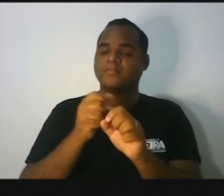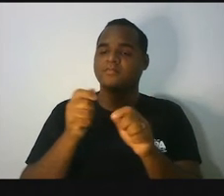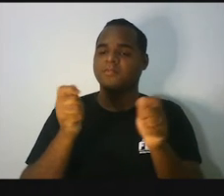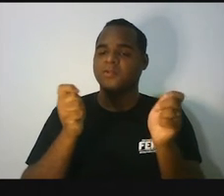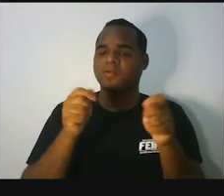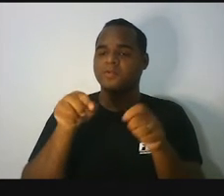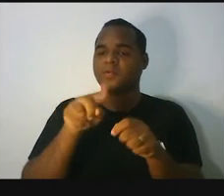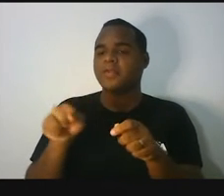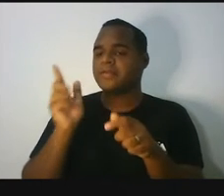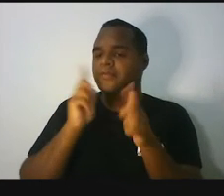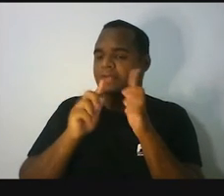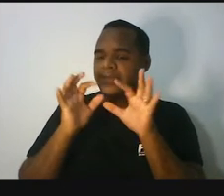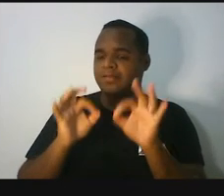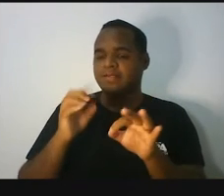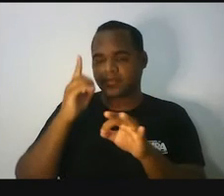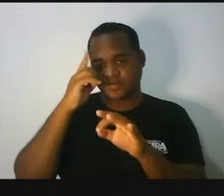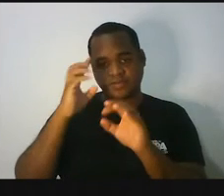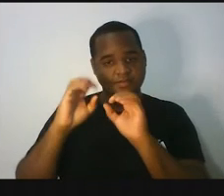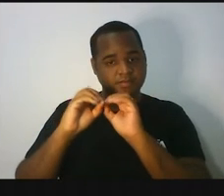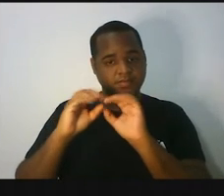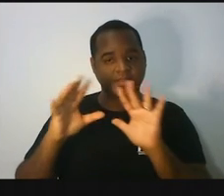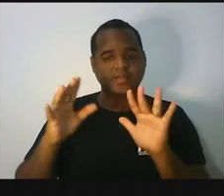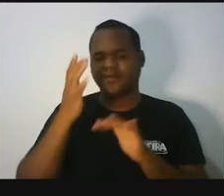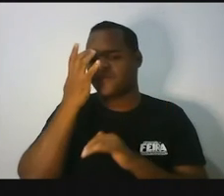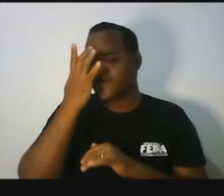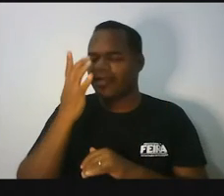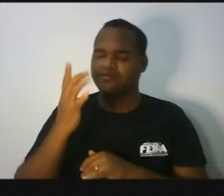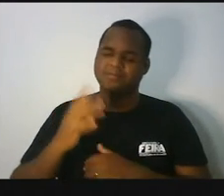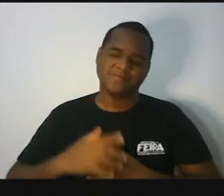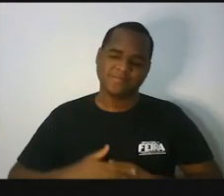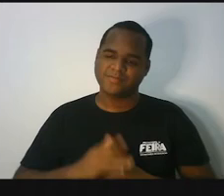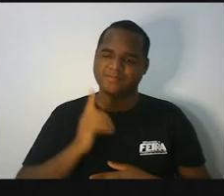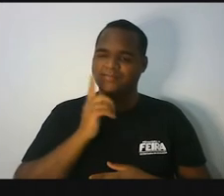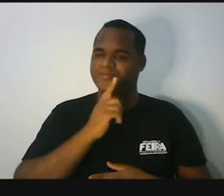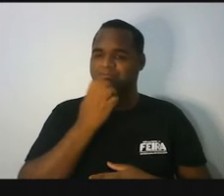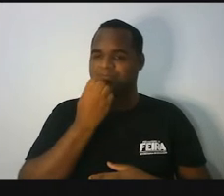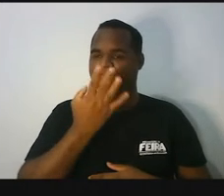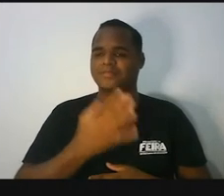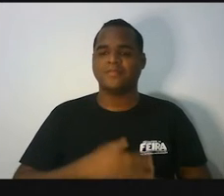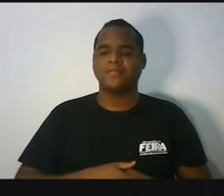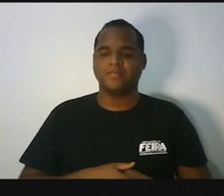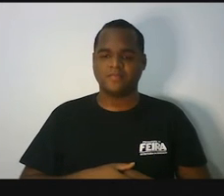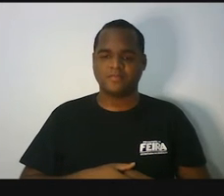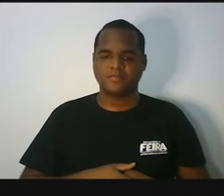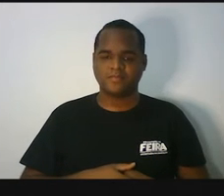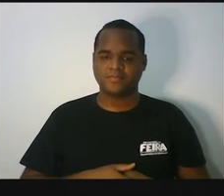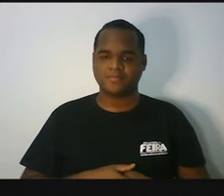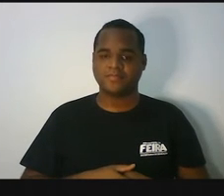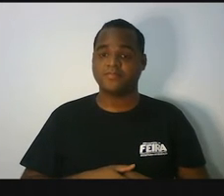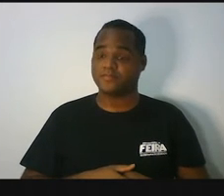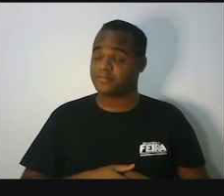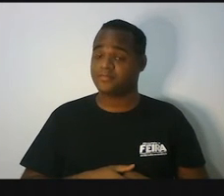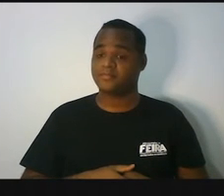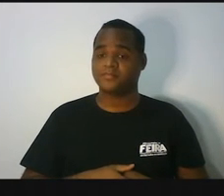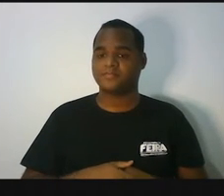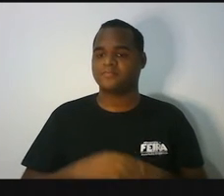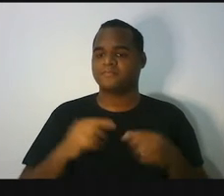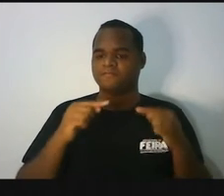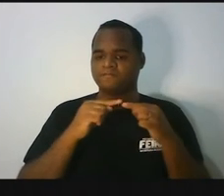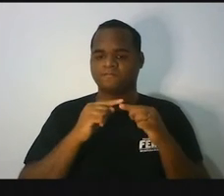descobrir isso facilmente, tá? E vai dar exatamente